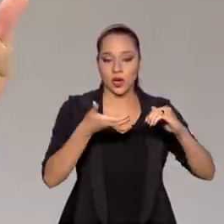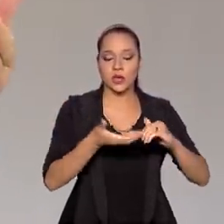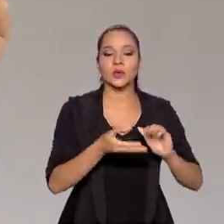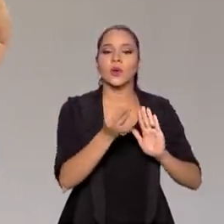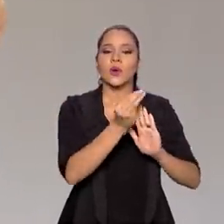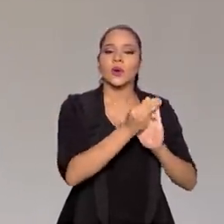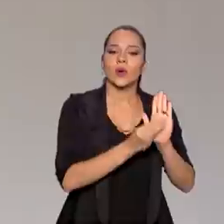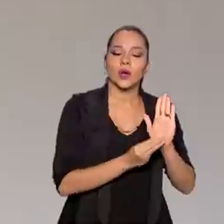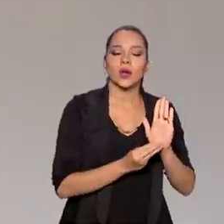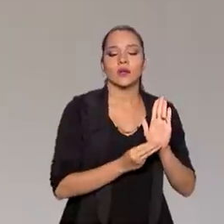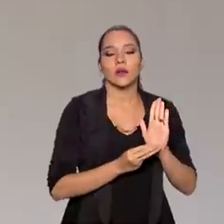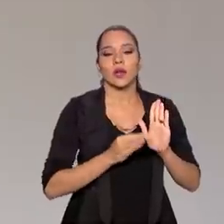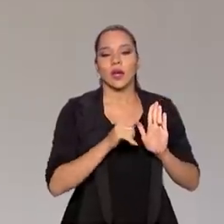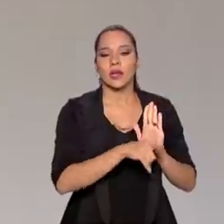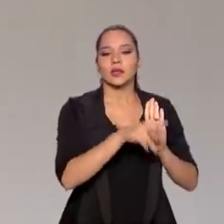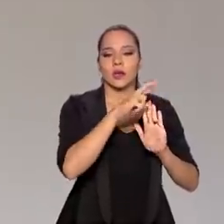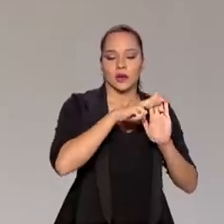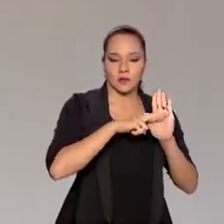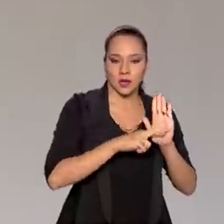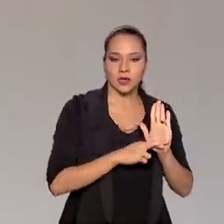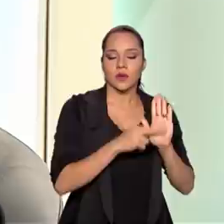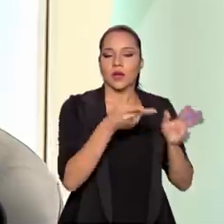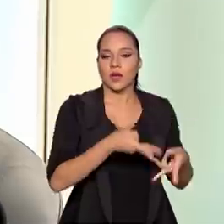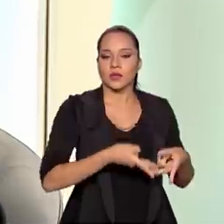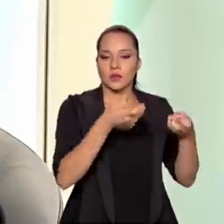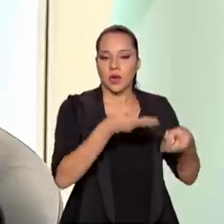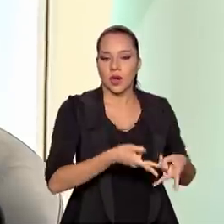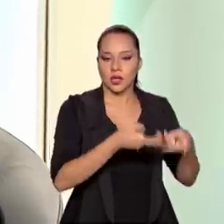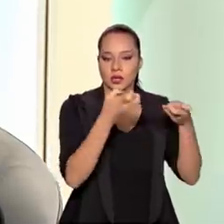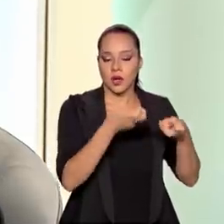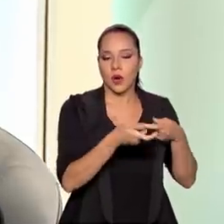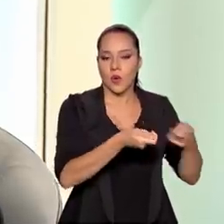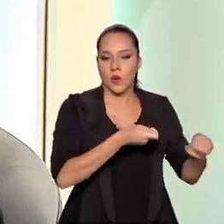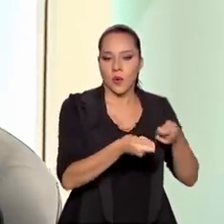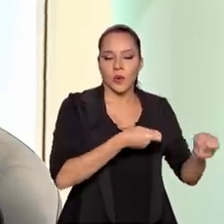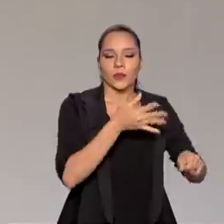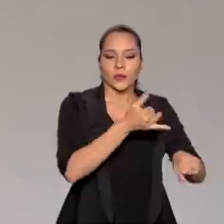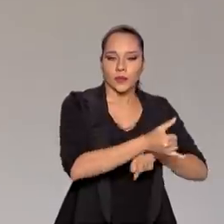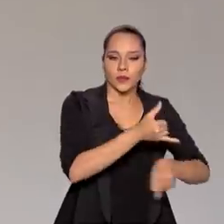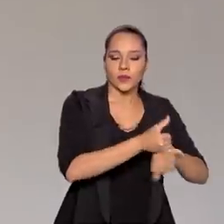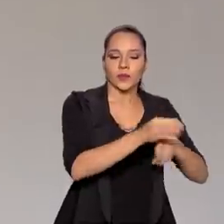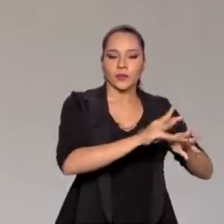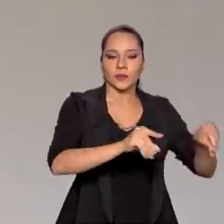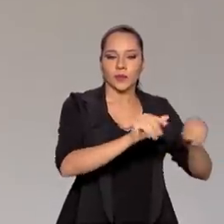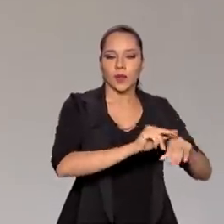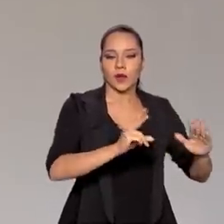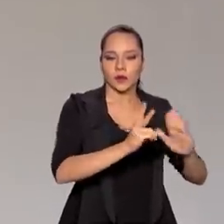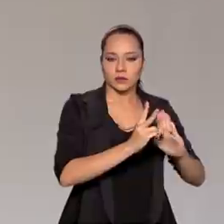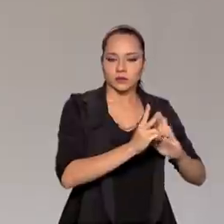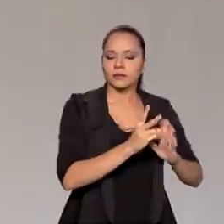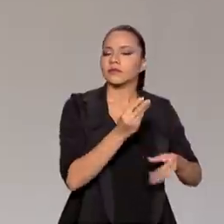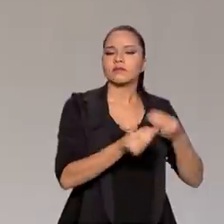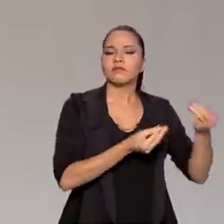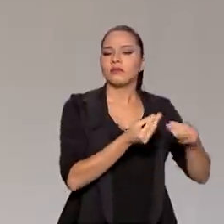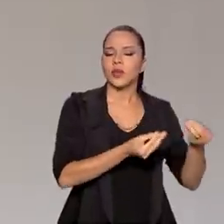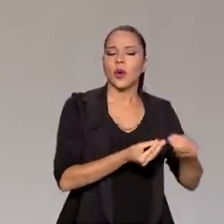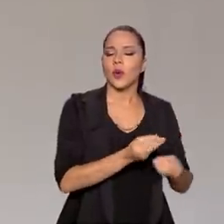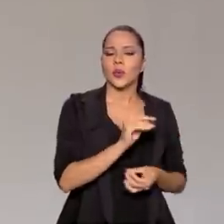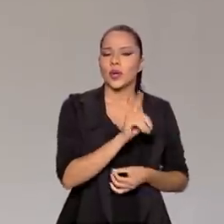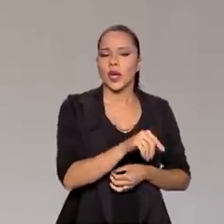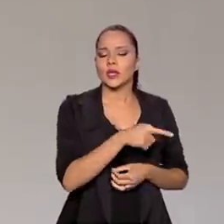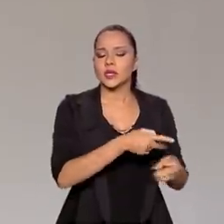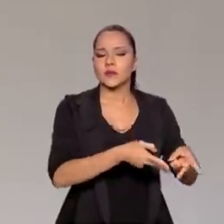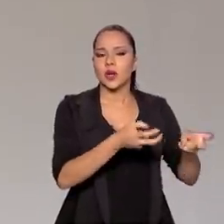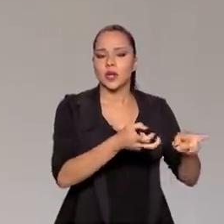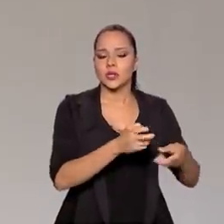prevendo essa regulamentação da exploração de minérios em terras indígenas. Como é que vai funcionar essa